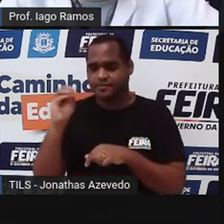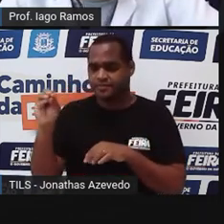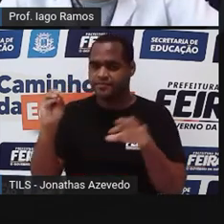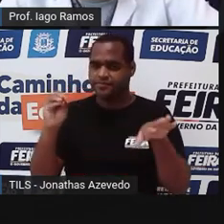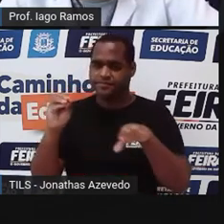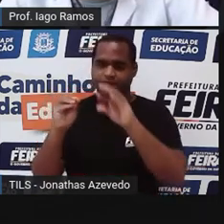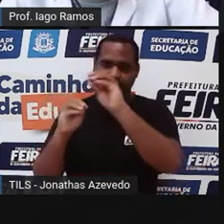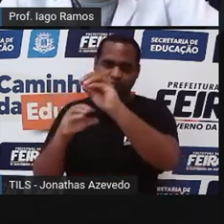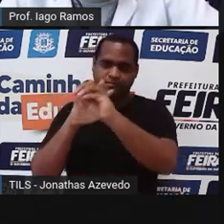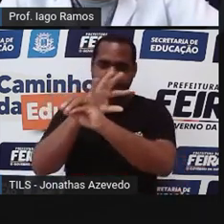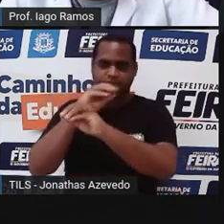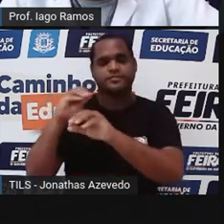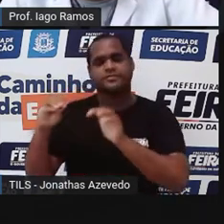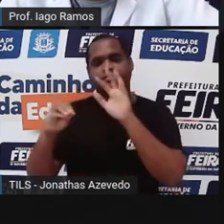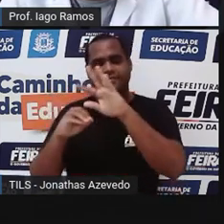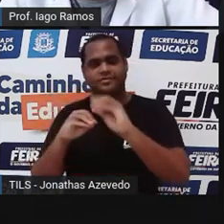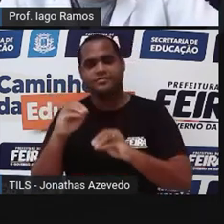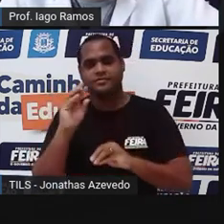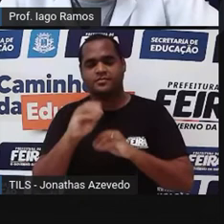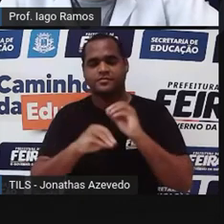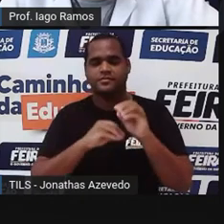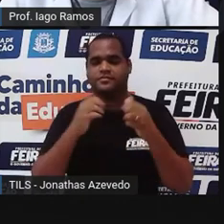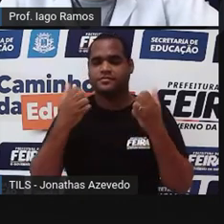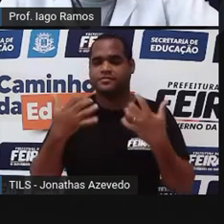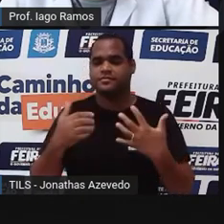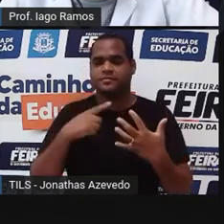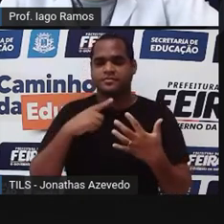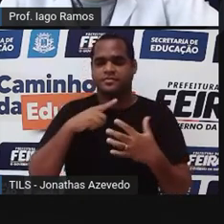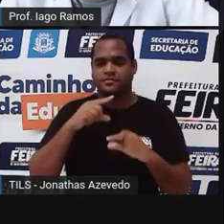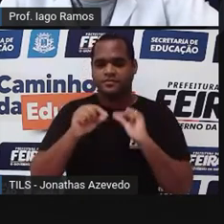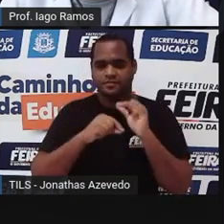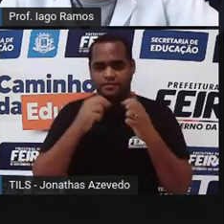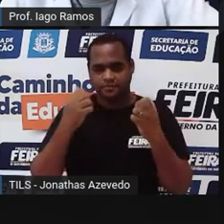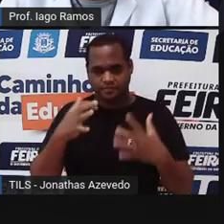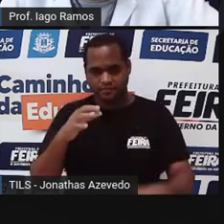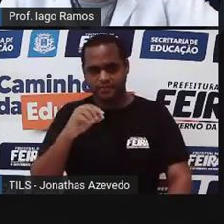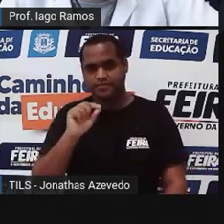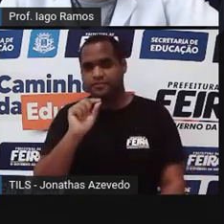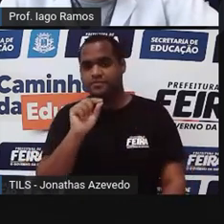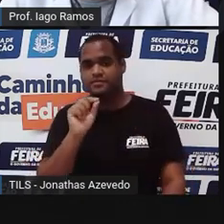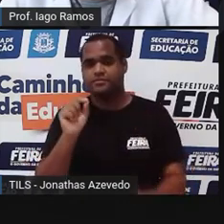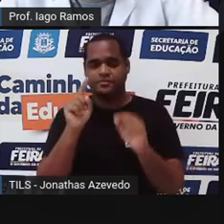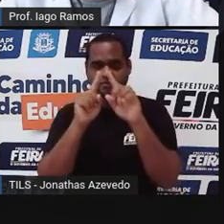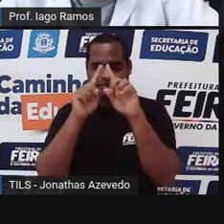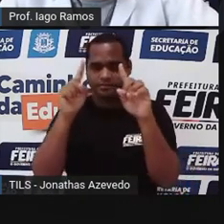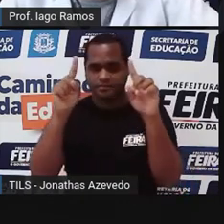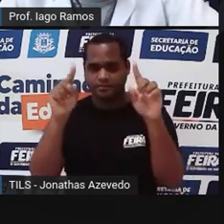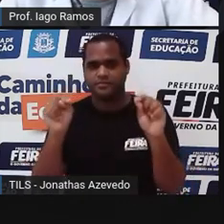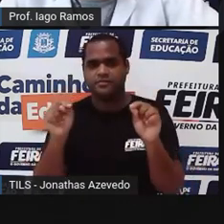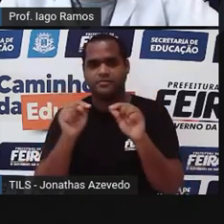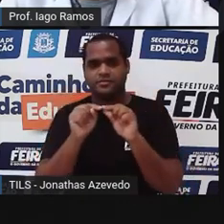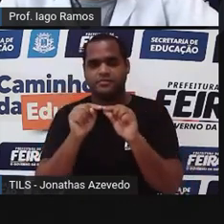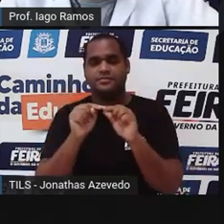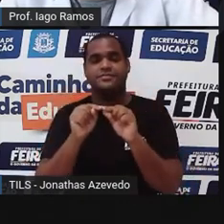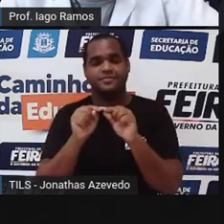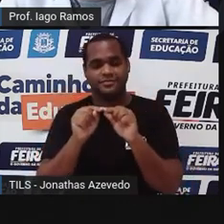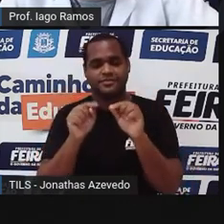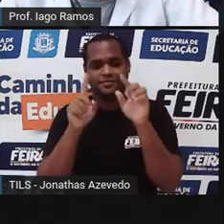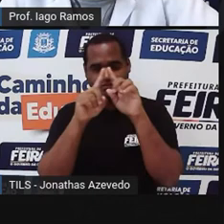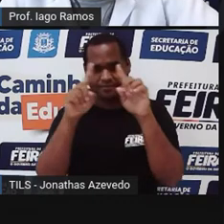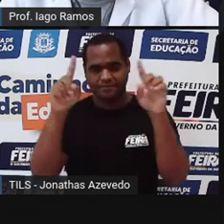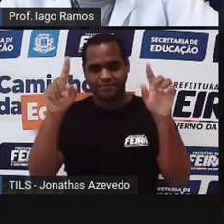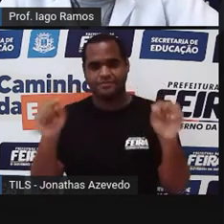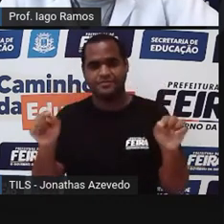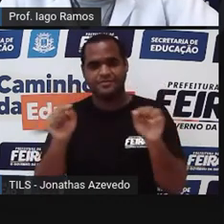mexendo na figura. Olha só, eu tirei uma parte ali, uma parte marrom, né? E